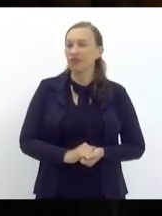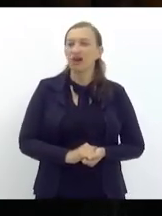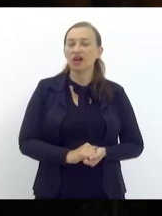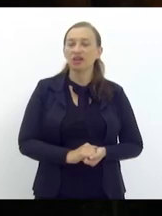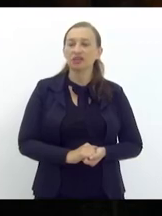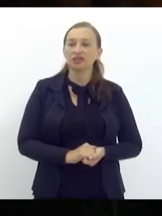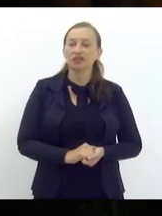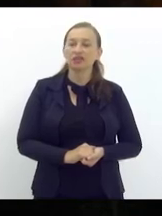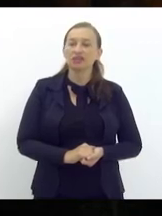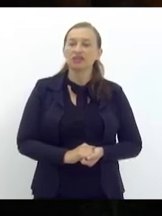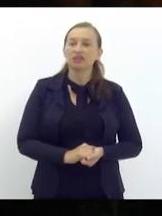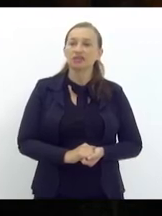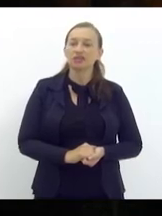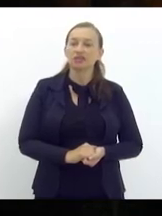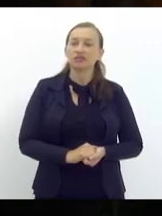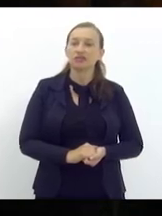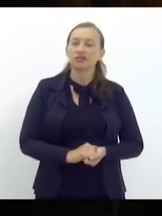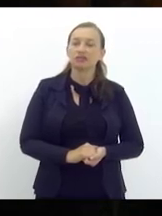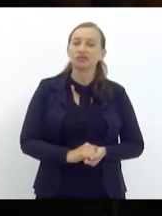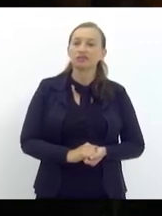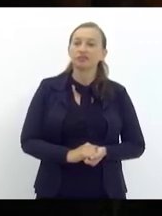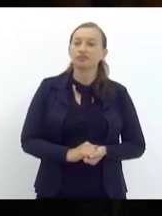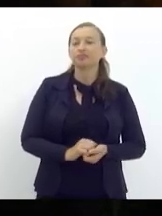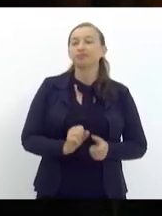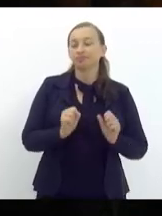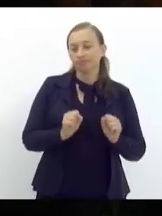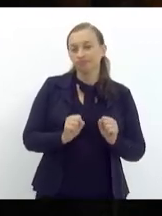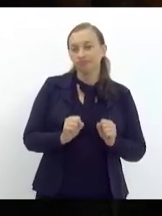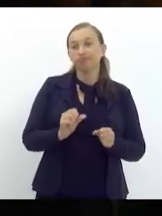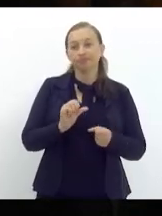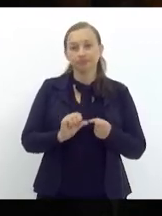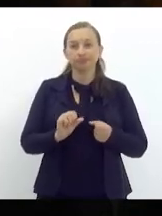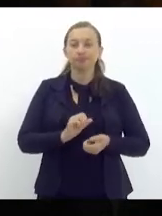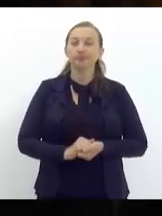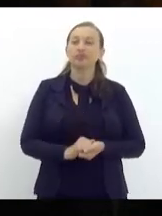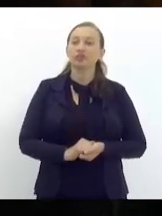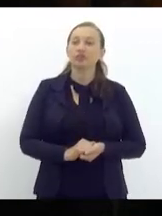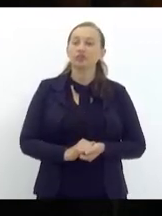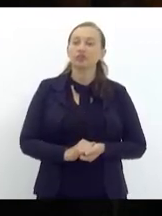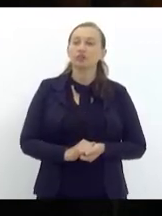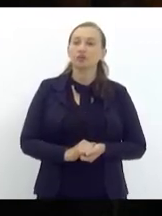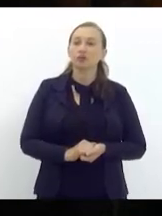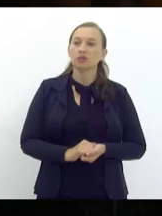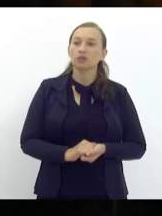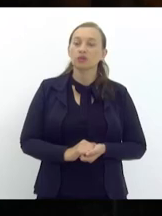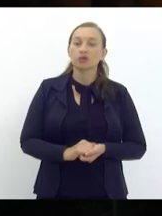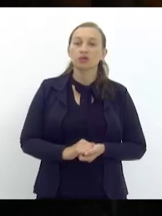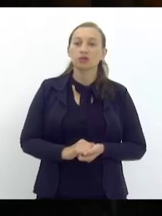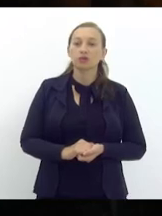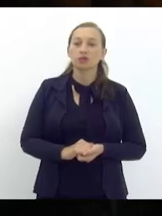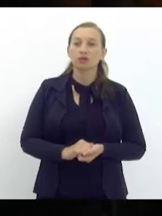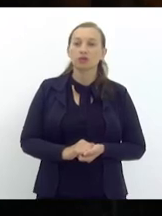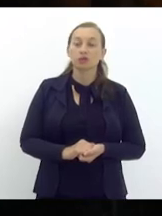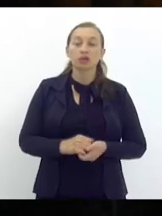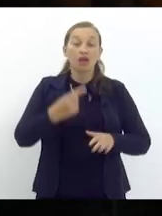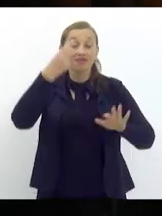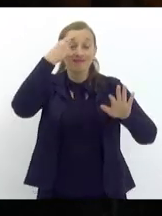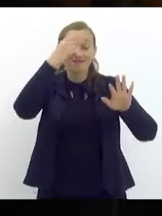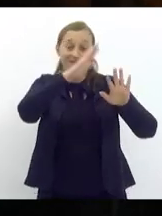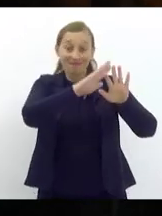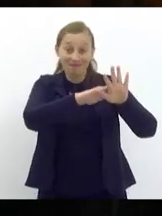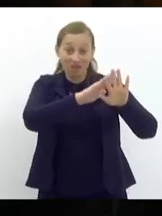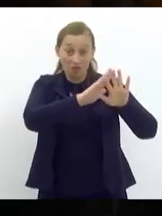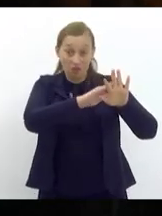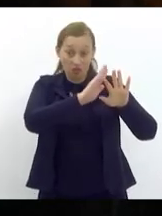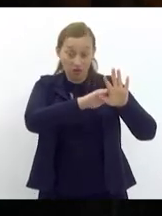abstenção possivelmente o fez olhando a vertente ideológica